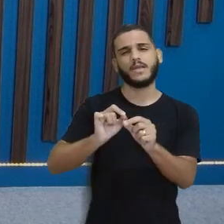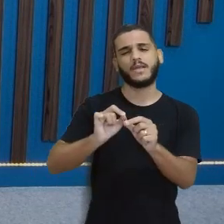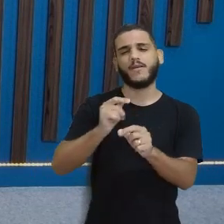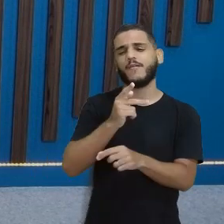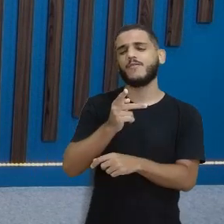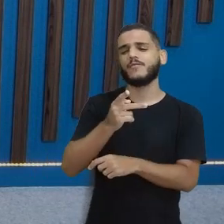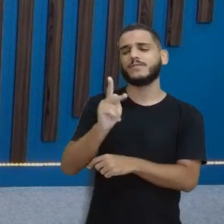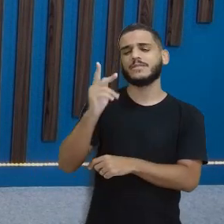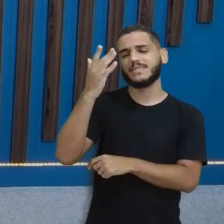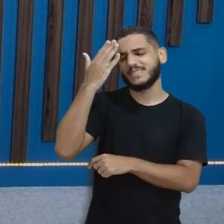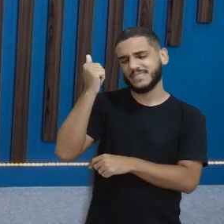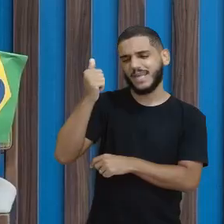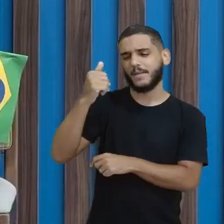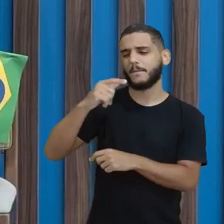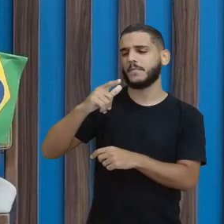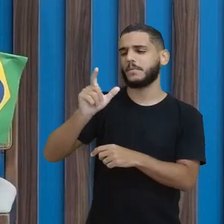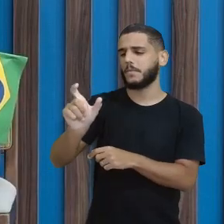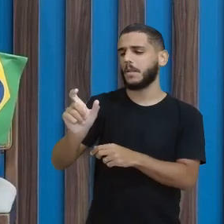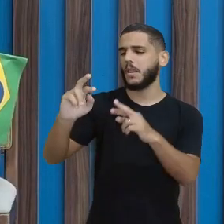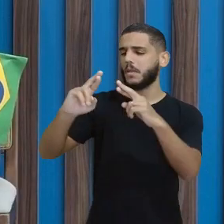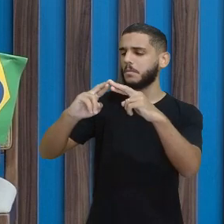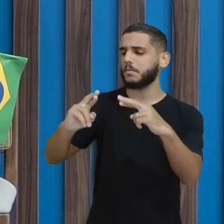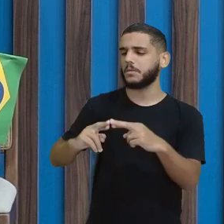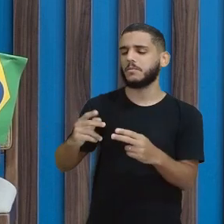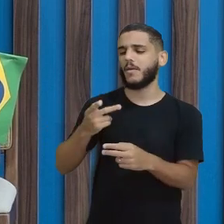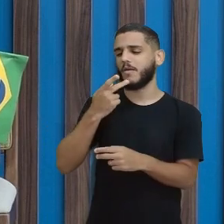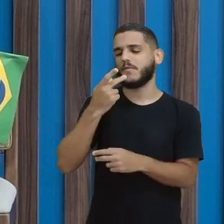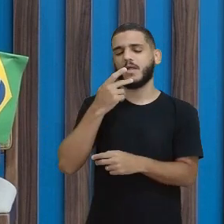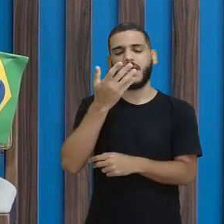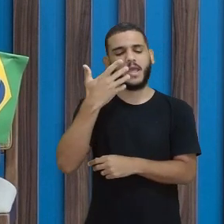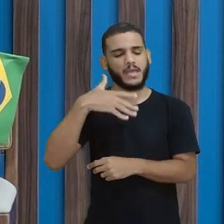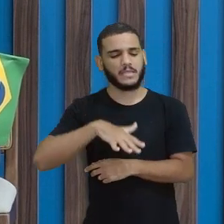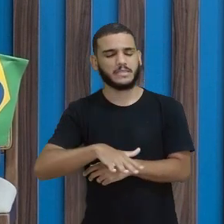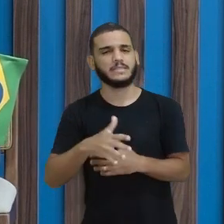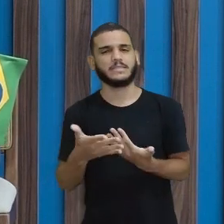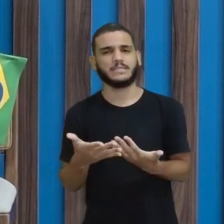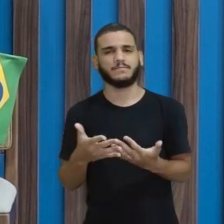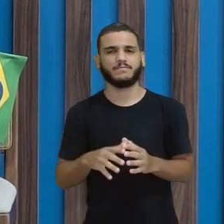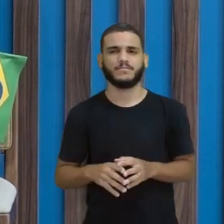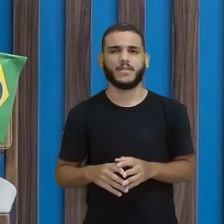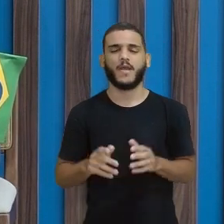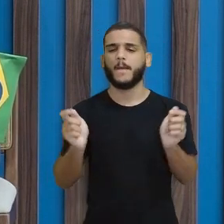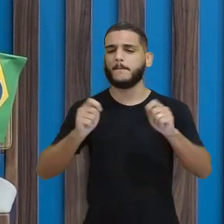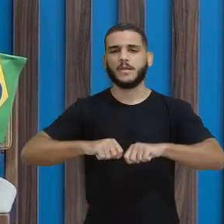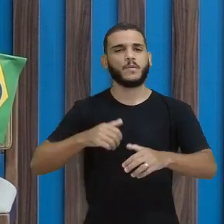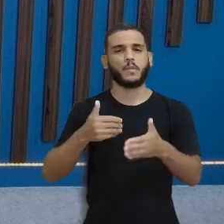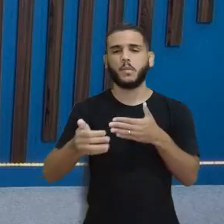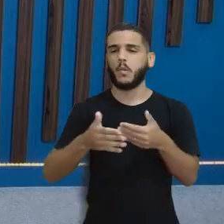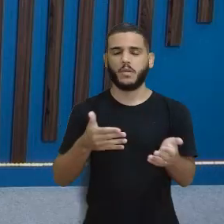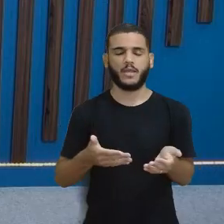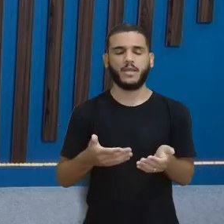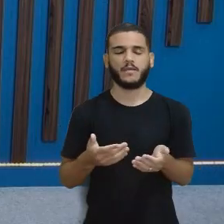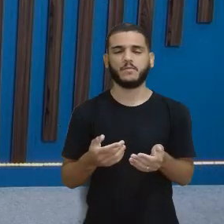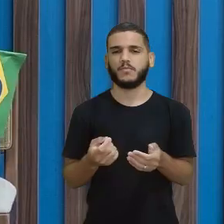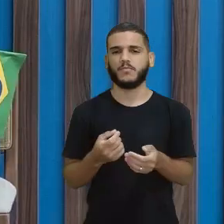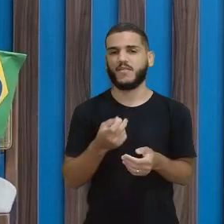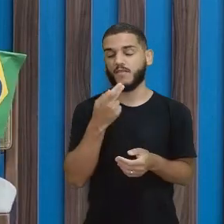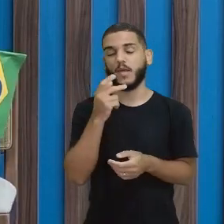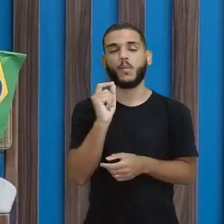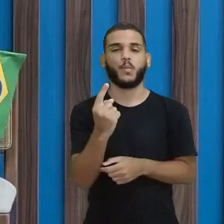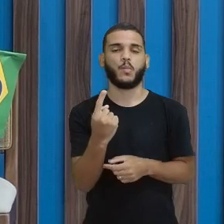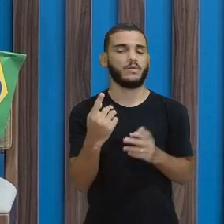alguma palavrinha que rima aí Para a gente poder dizer às crianças agora Com final? Pode ser qualquer final Diga uma para a gente procurar